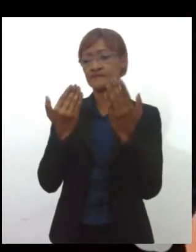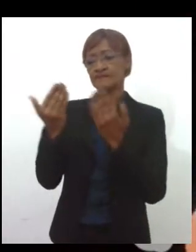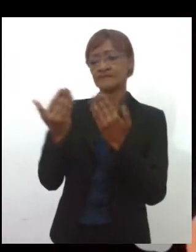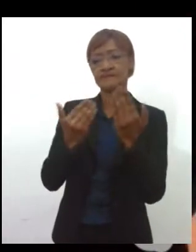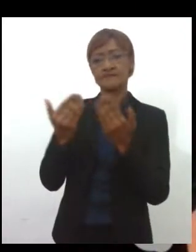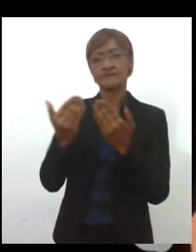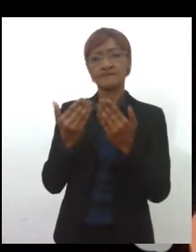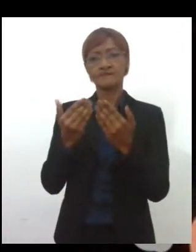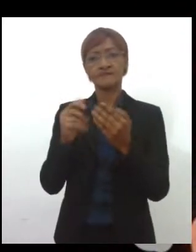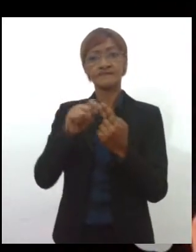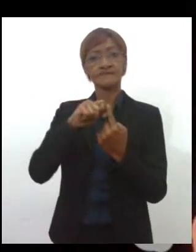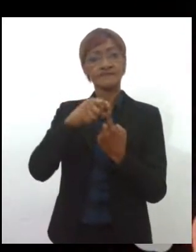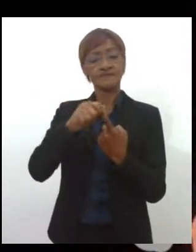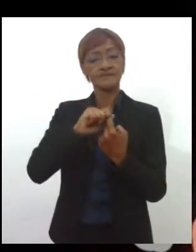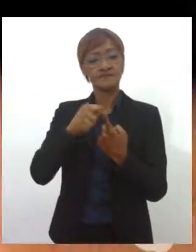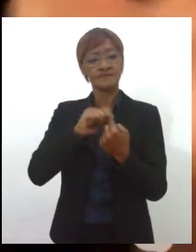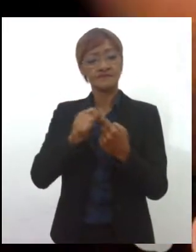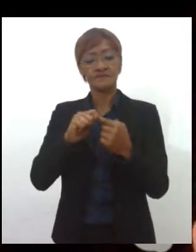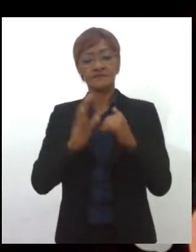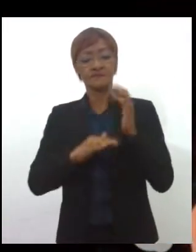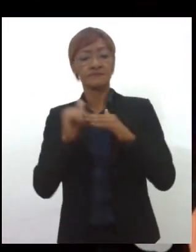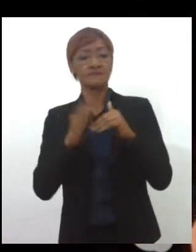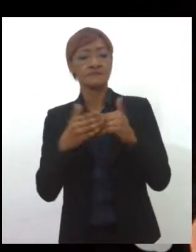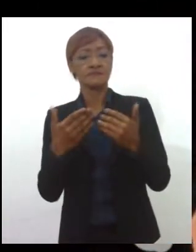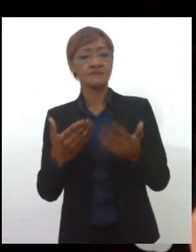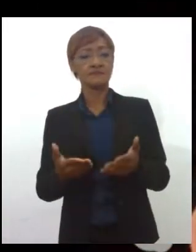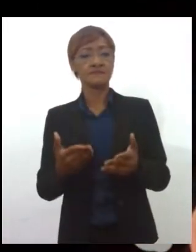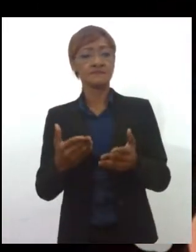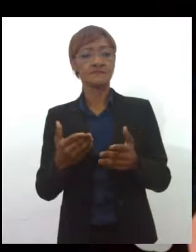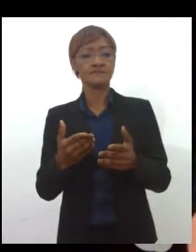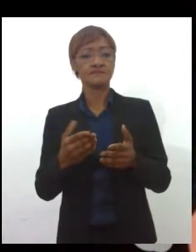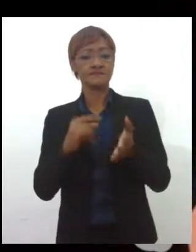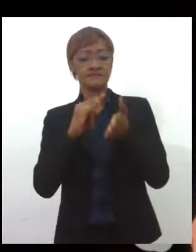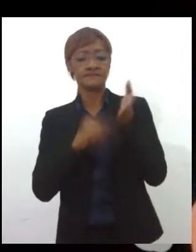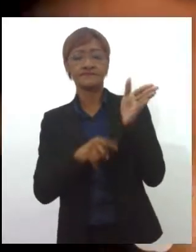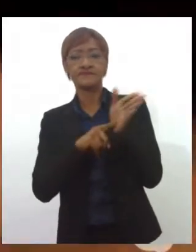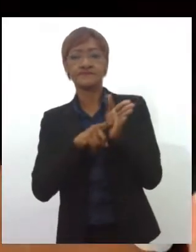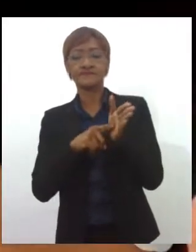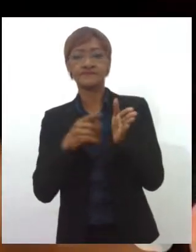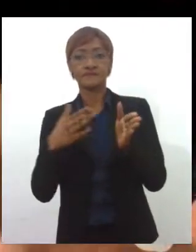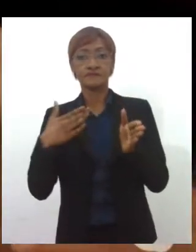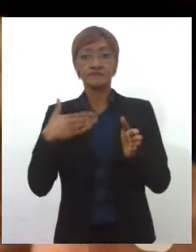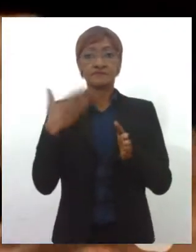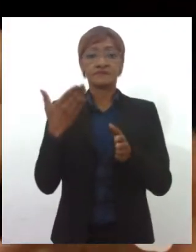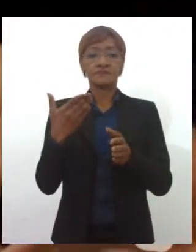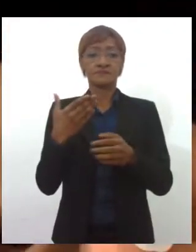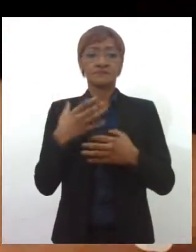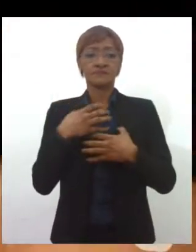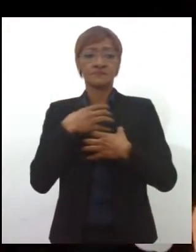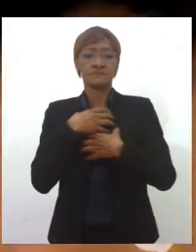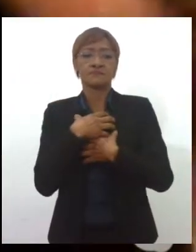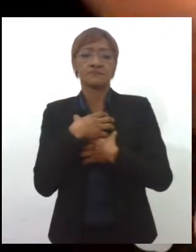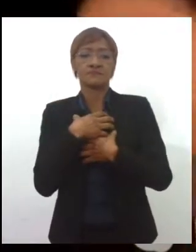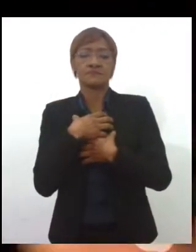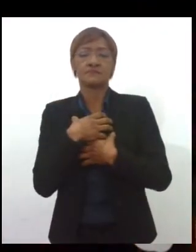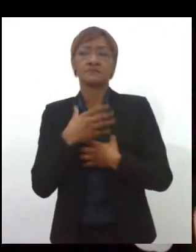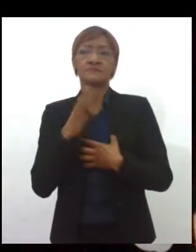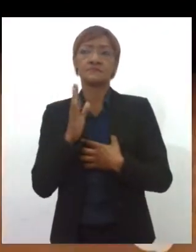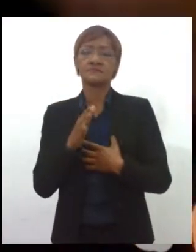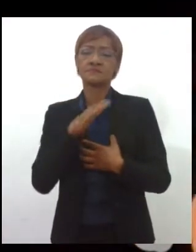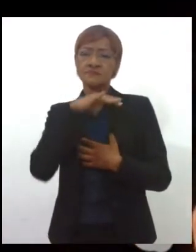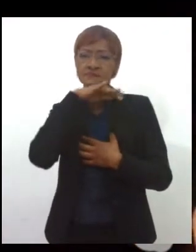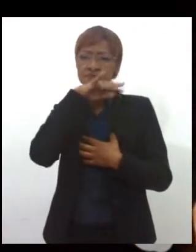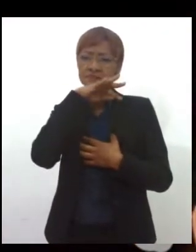fisioterapeutas e acabam que quando recebem essa notificação de que são fibromialgia, acabam recebendo isso como uma notícia ruim